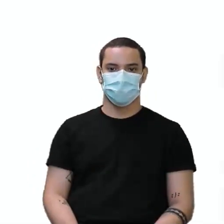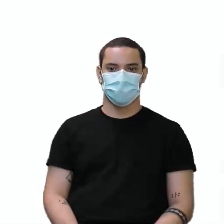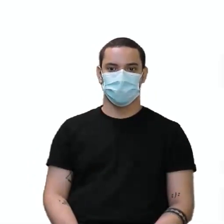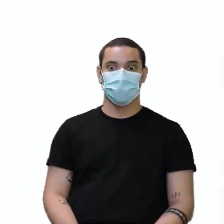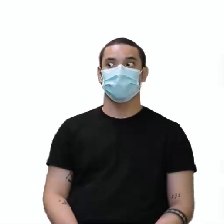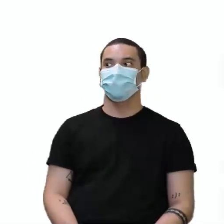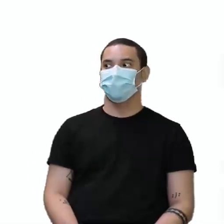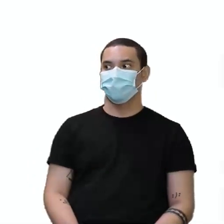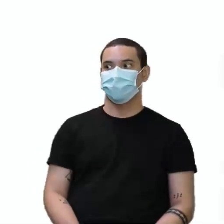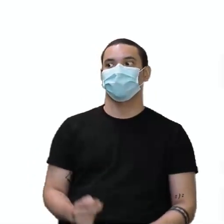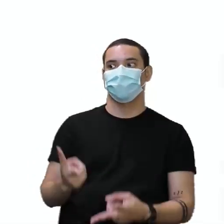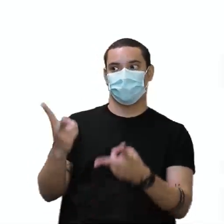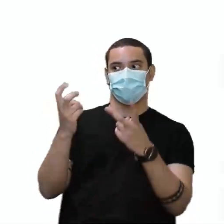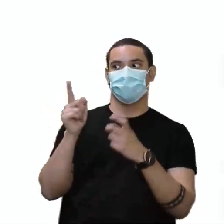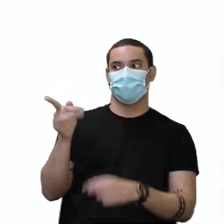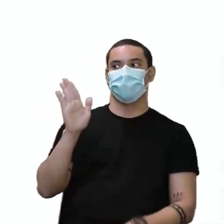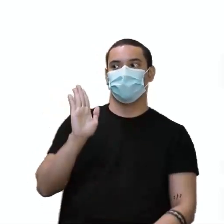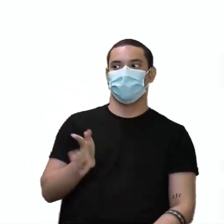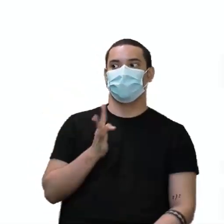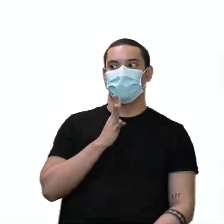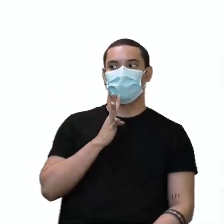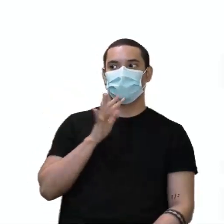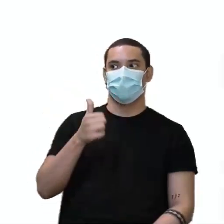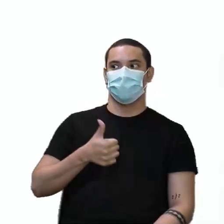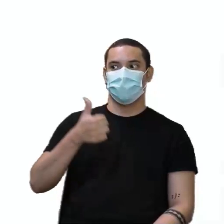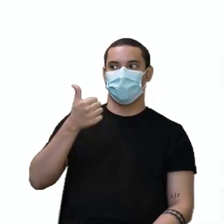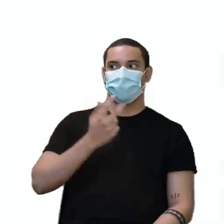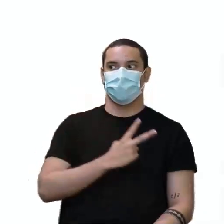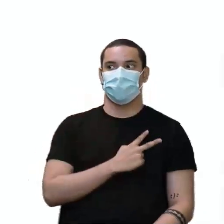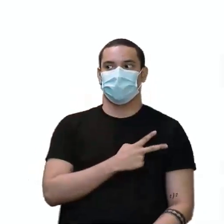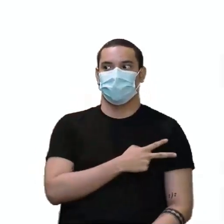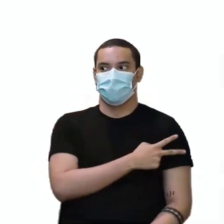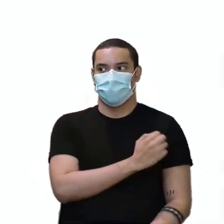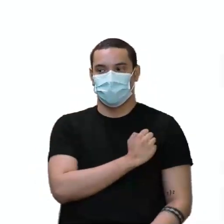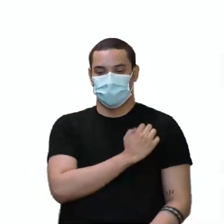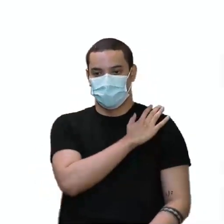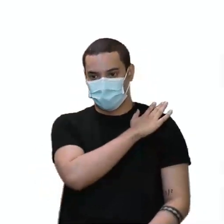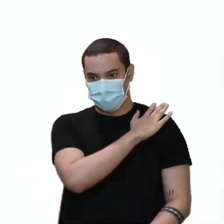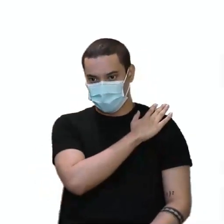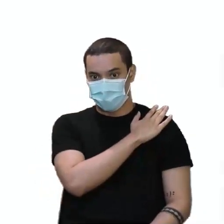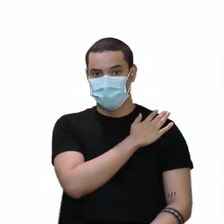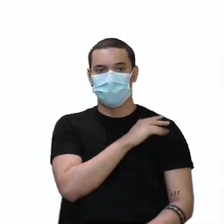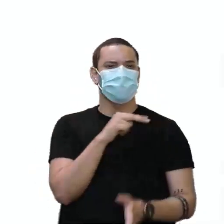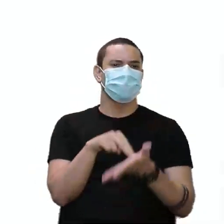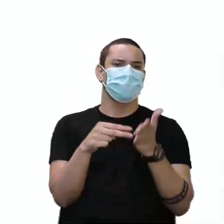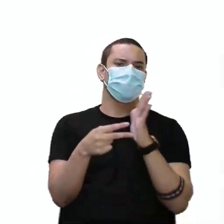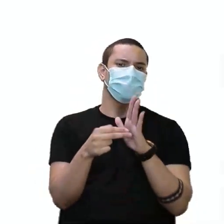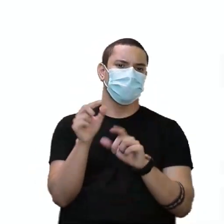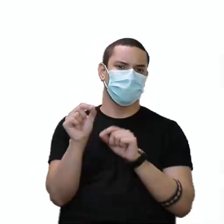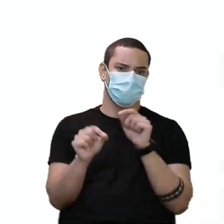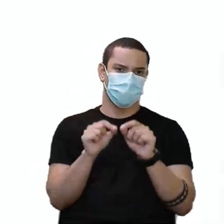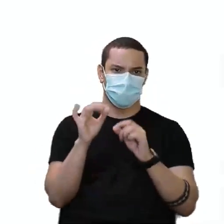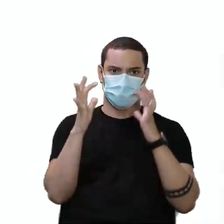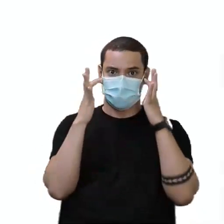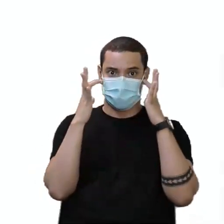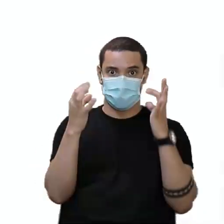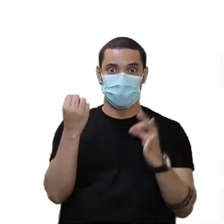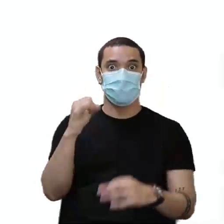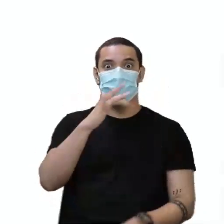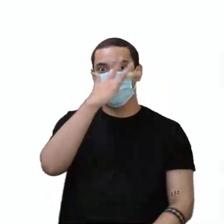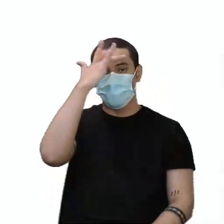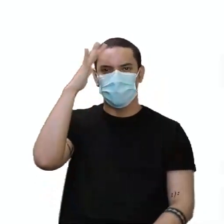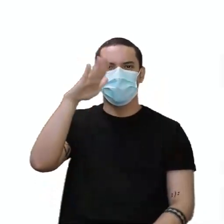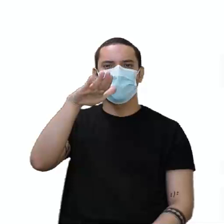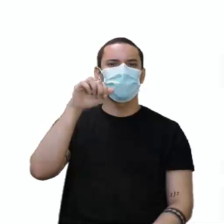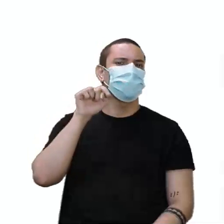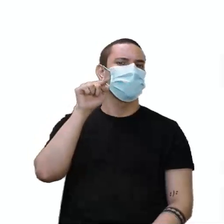você já conheceu a nossa primeira sargento. Ou seja, querendo dizer o quê? Preste bem atenção, se alguém te chama de